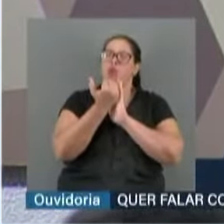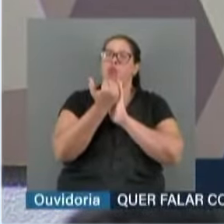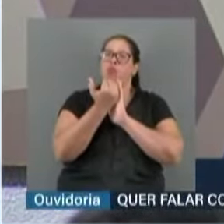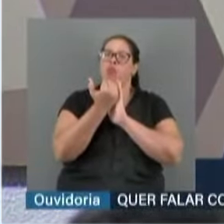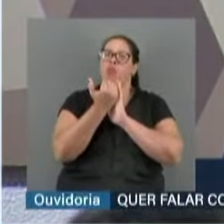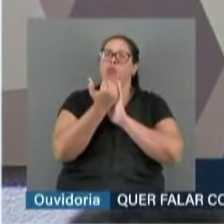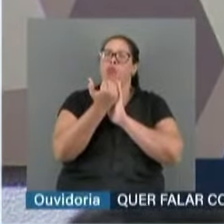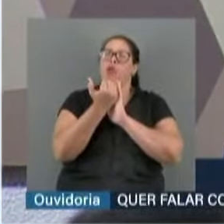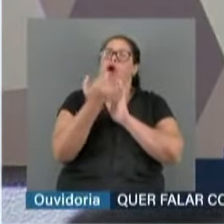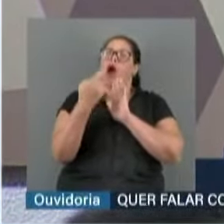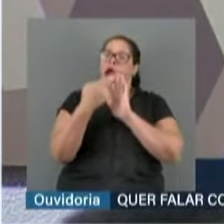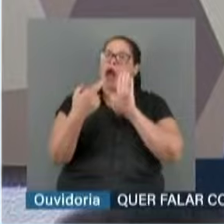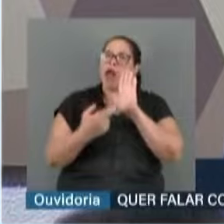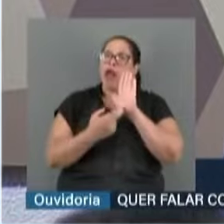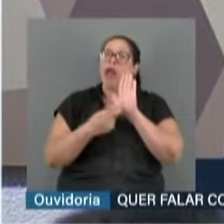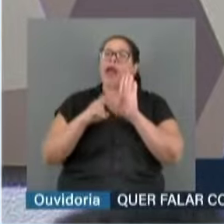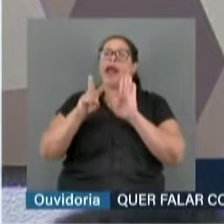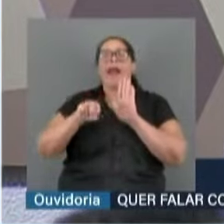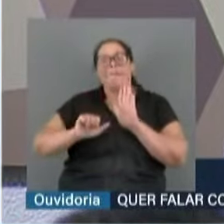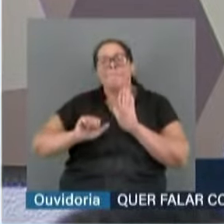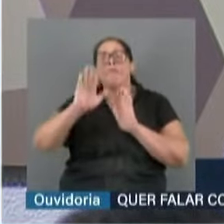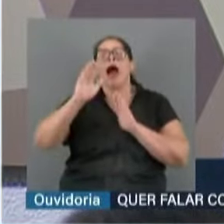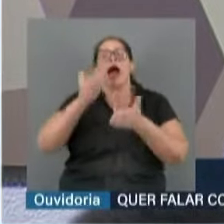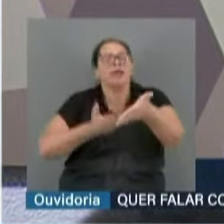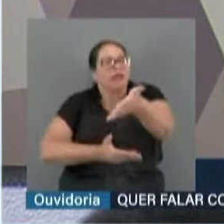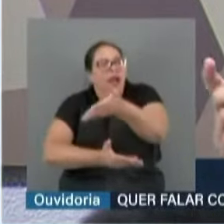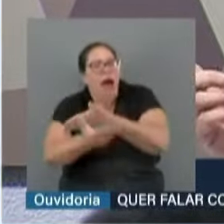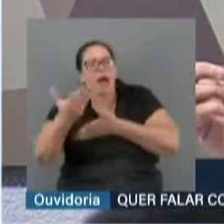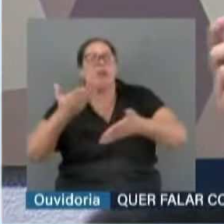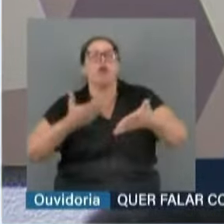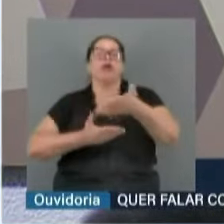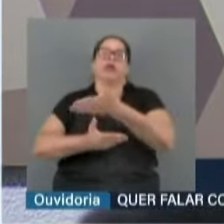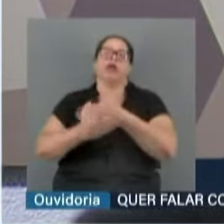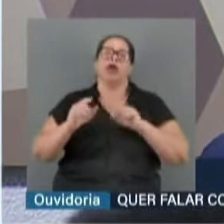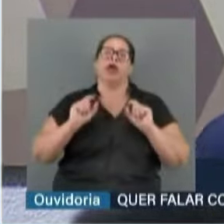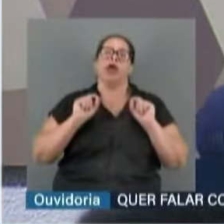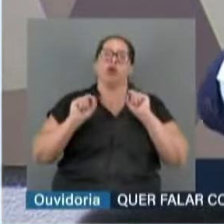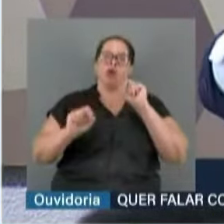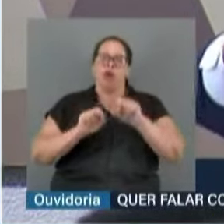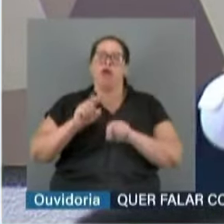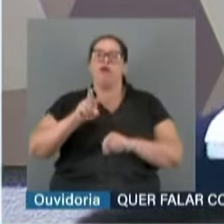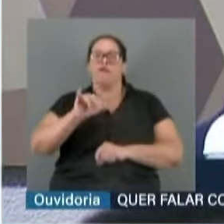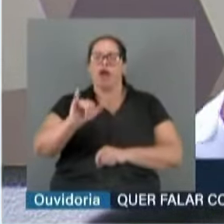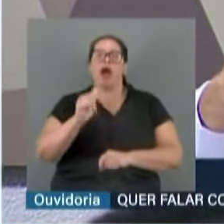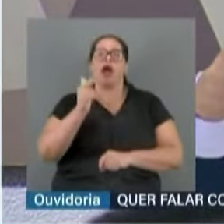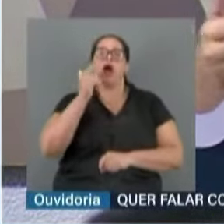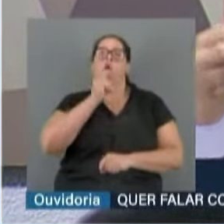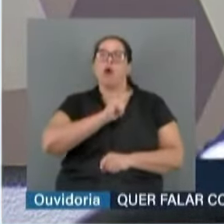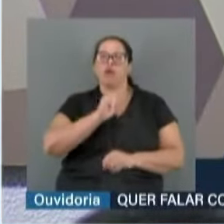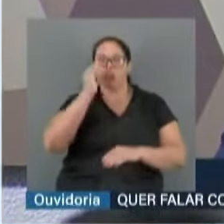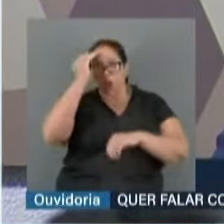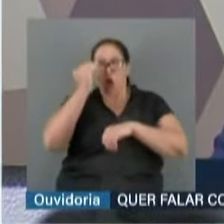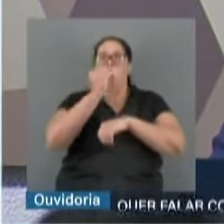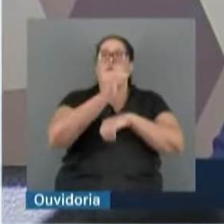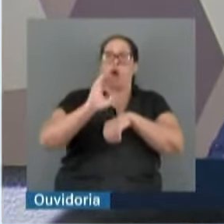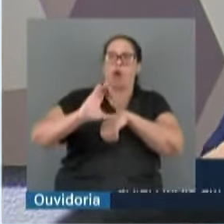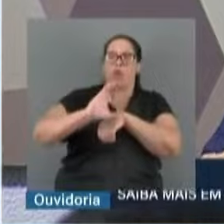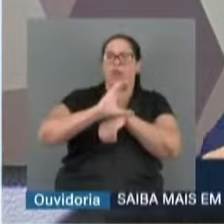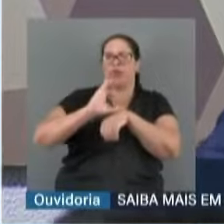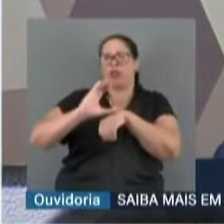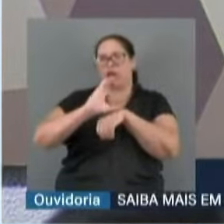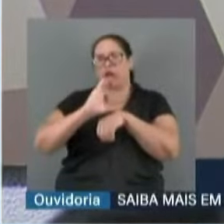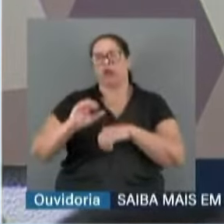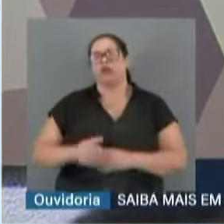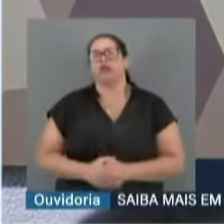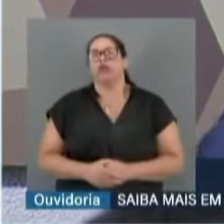para depois disso fazer política. E aí teve uma carreira política exitosa, chegando a governador duas